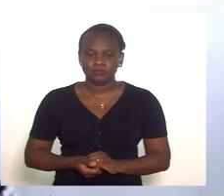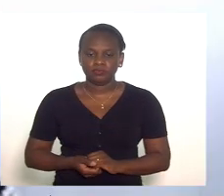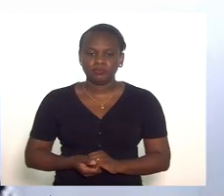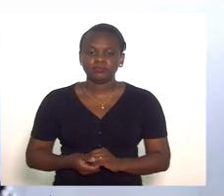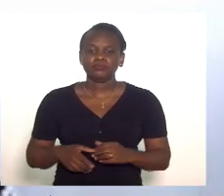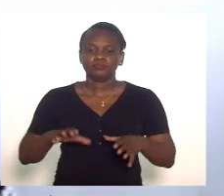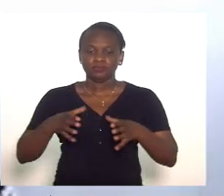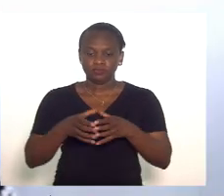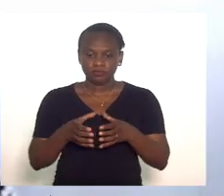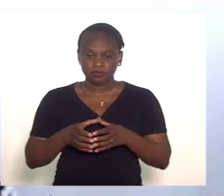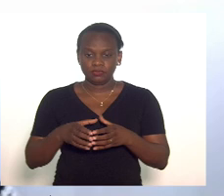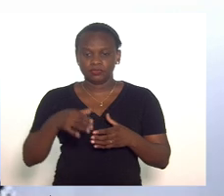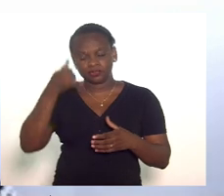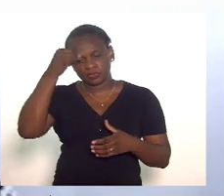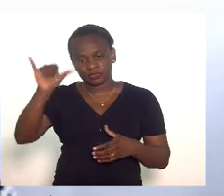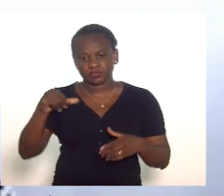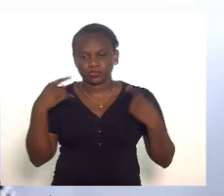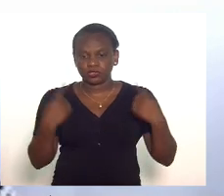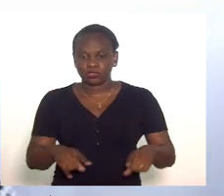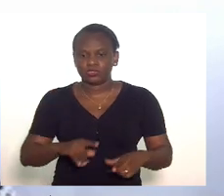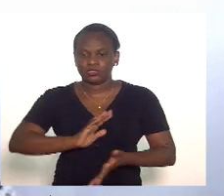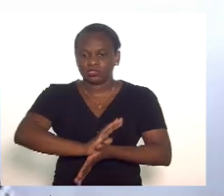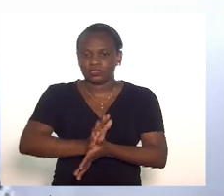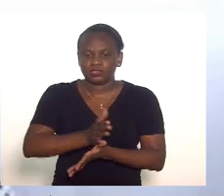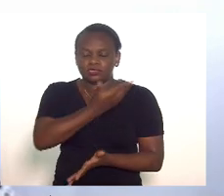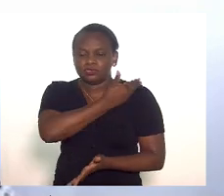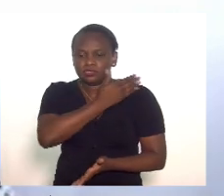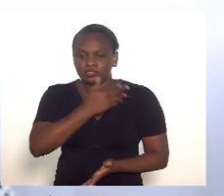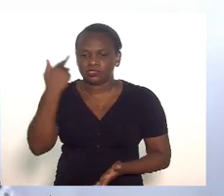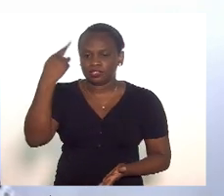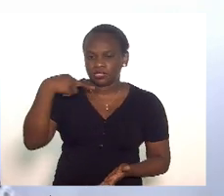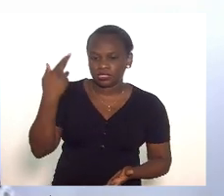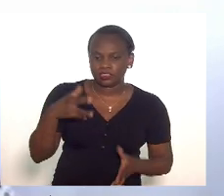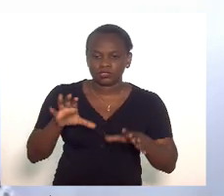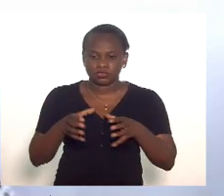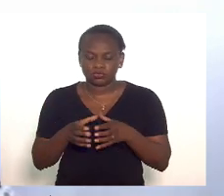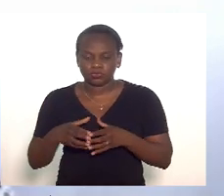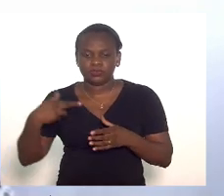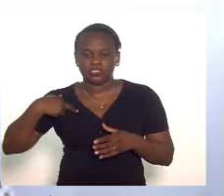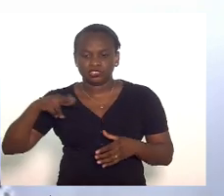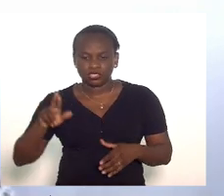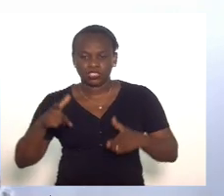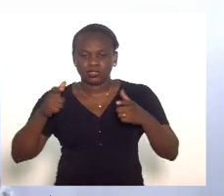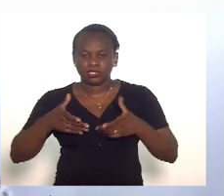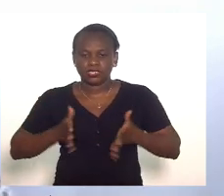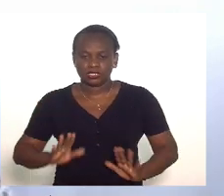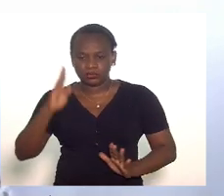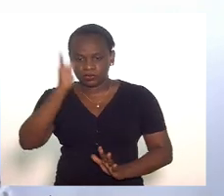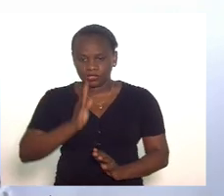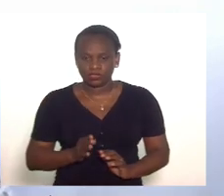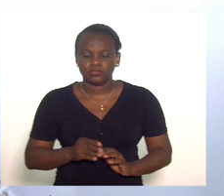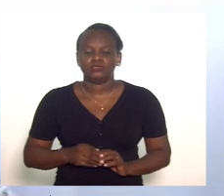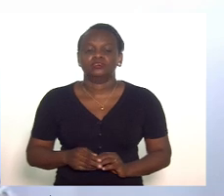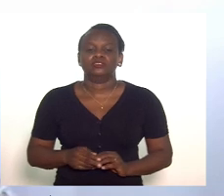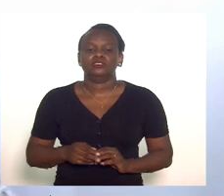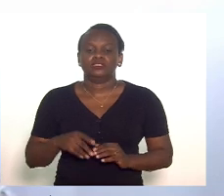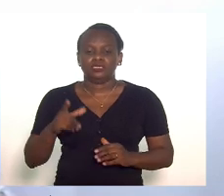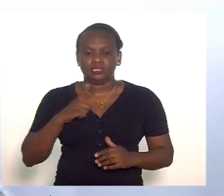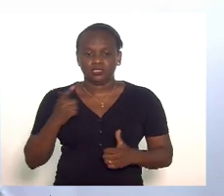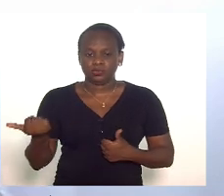Pela comissão de combate às discriminações preconceitos de raça coletnia religião e procedência nacional como a